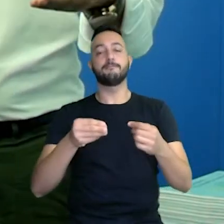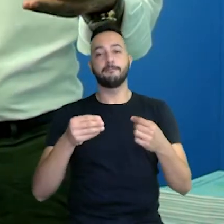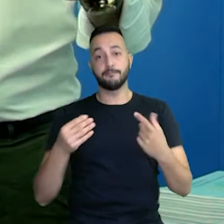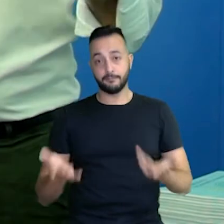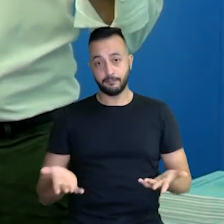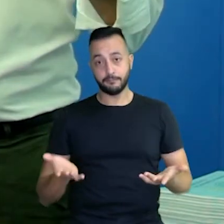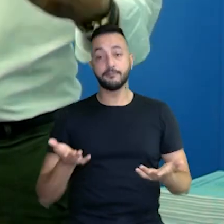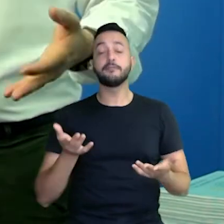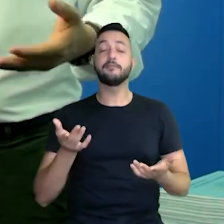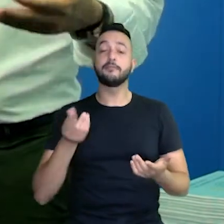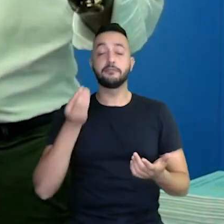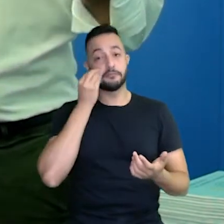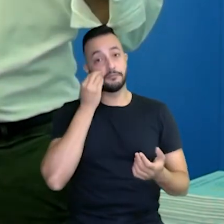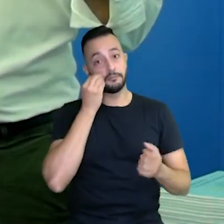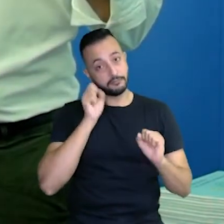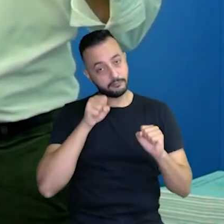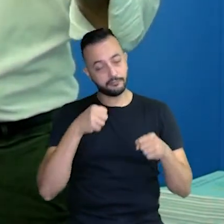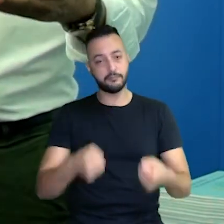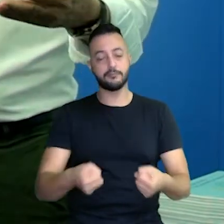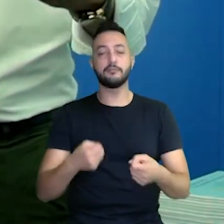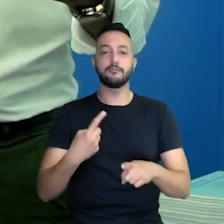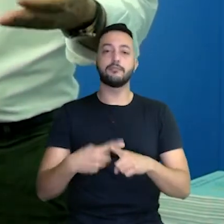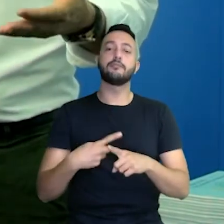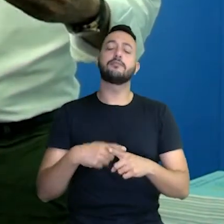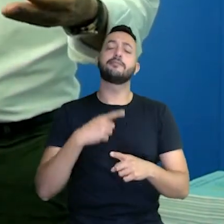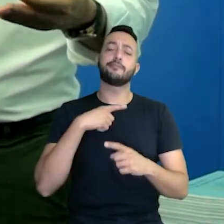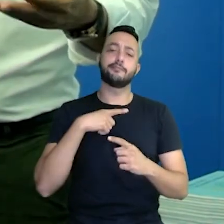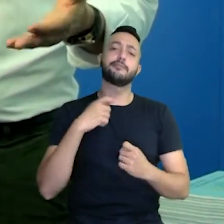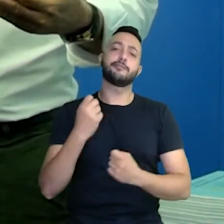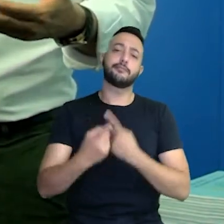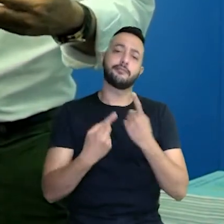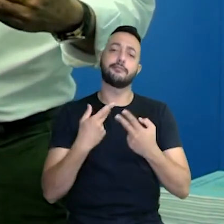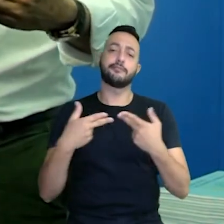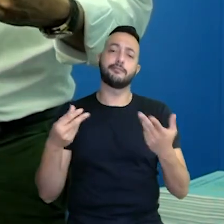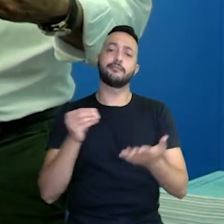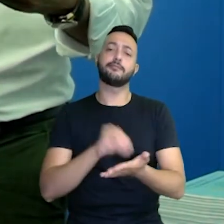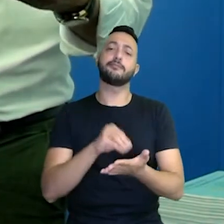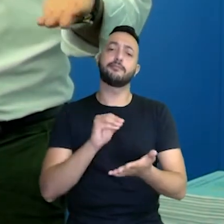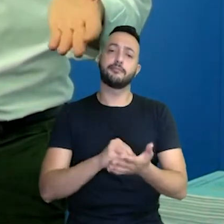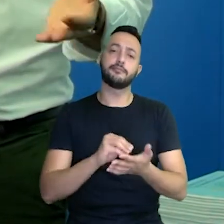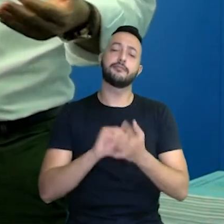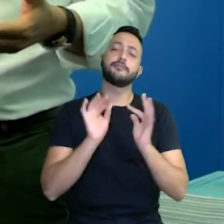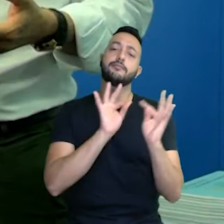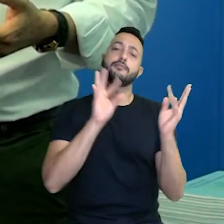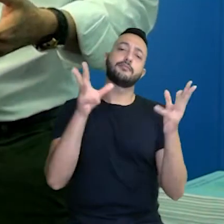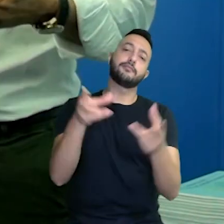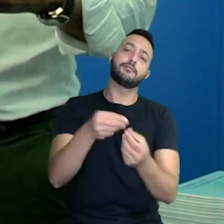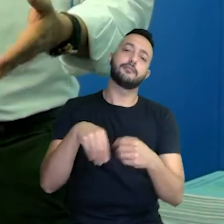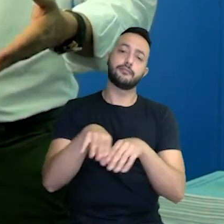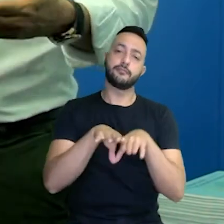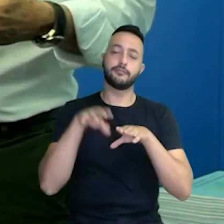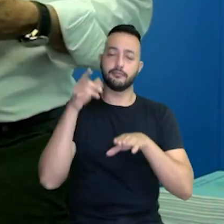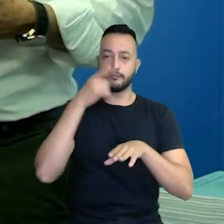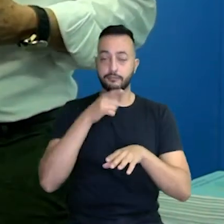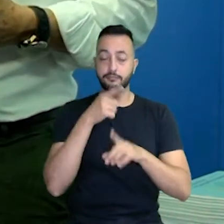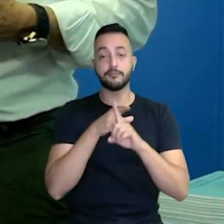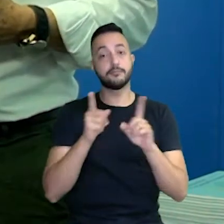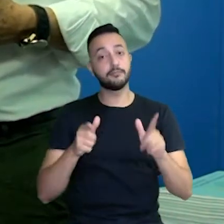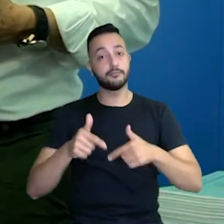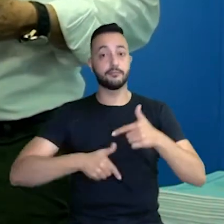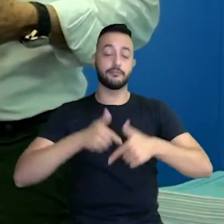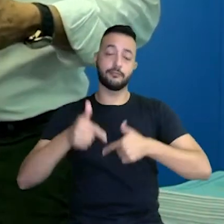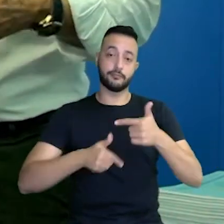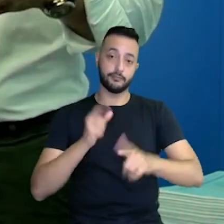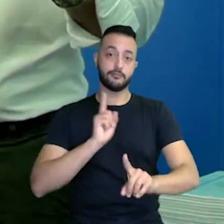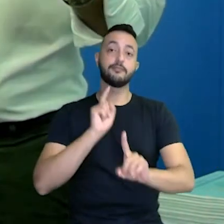Pelo menos tentando, porque ainda temos muito o que fazer para essa universalização acontecer. Mas estamos trabalhando para